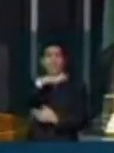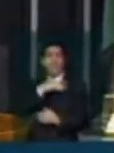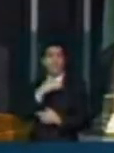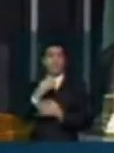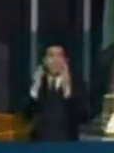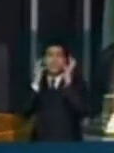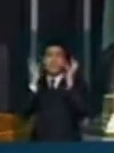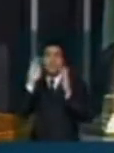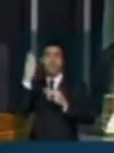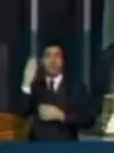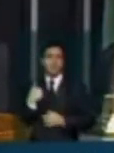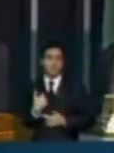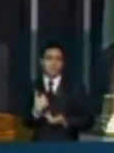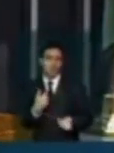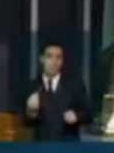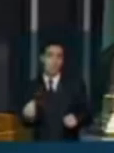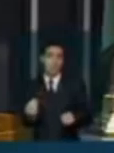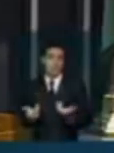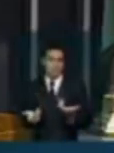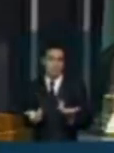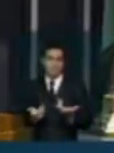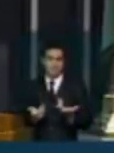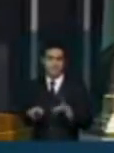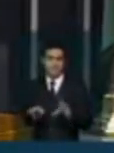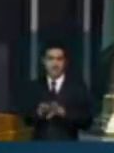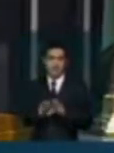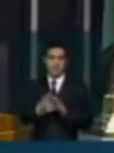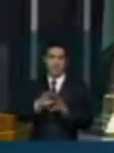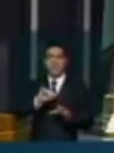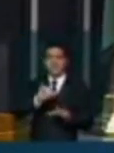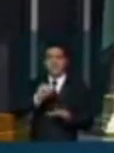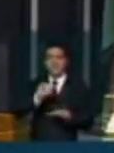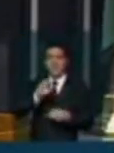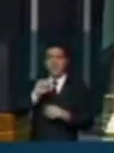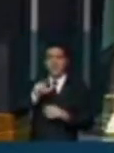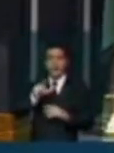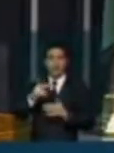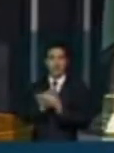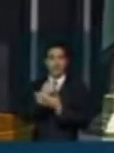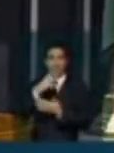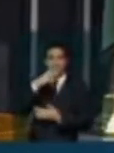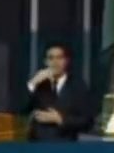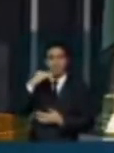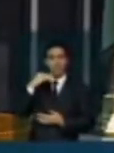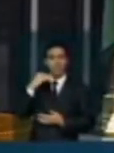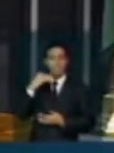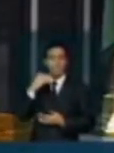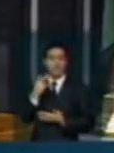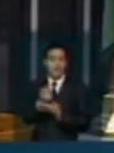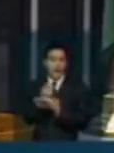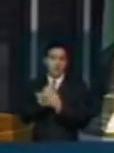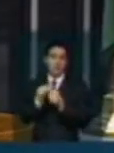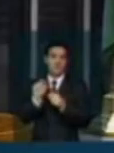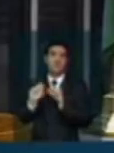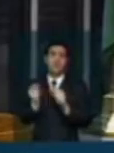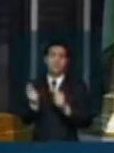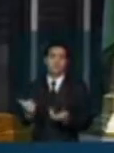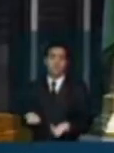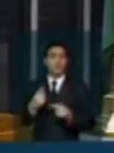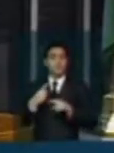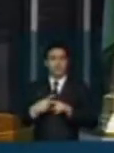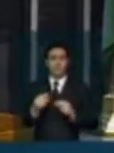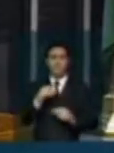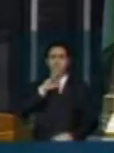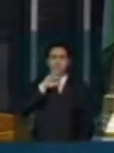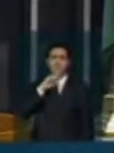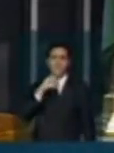as criminalizações falsas, as ilegalidades que se fazem nesse tipo de comportamento nas eleições. Porque é muito ruim que